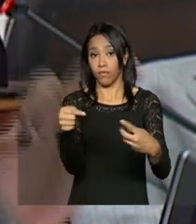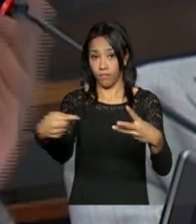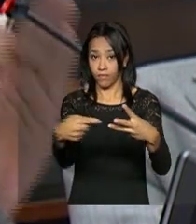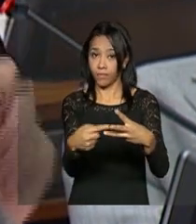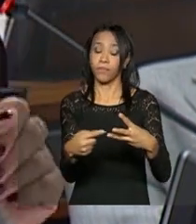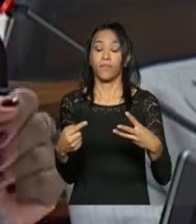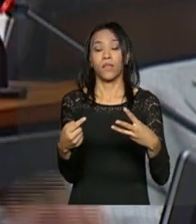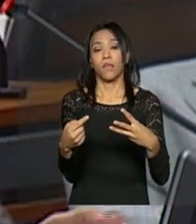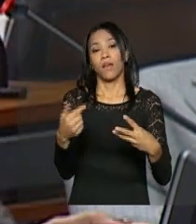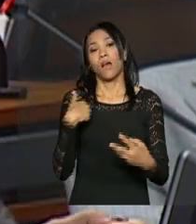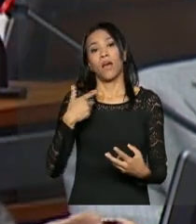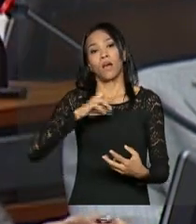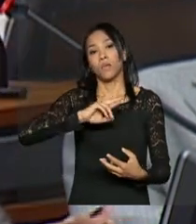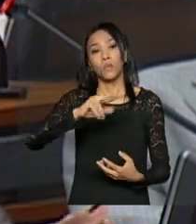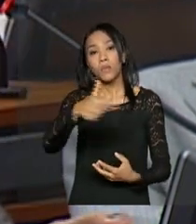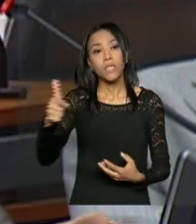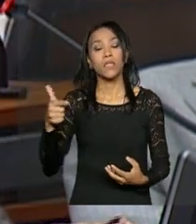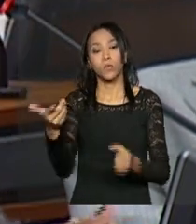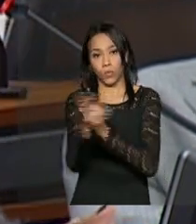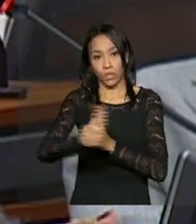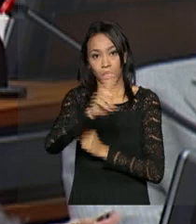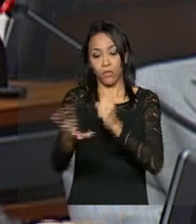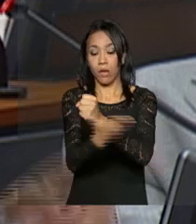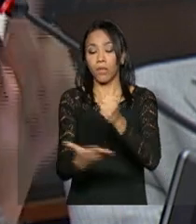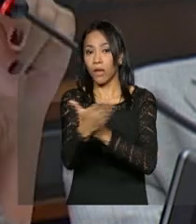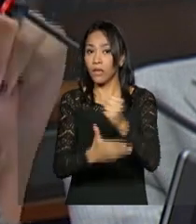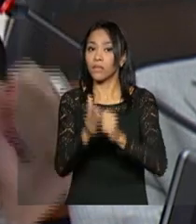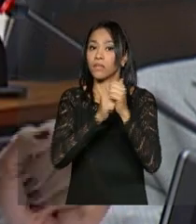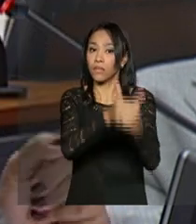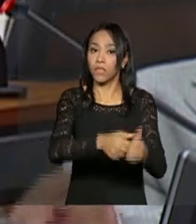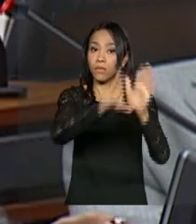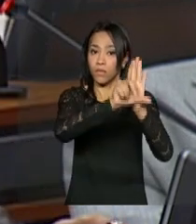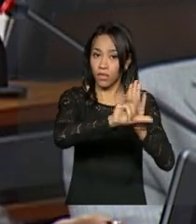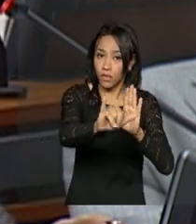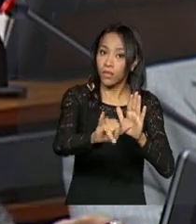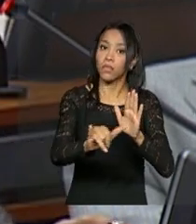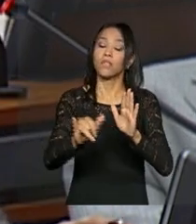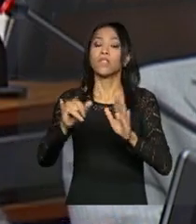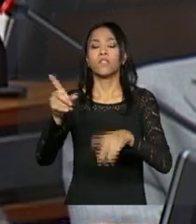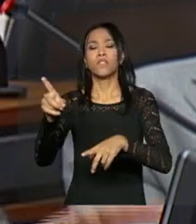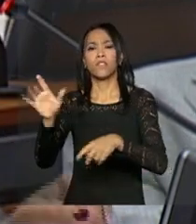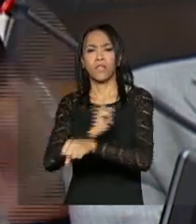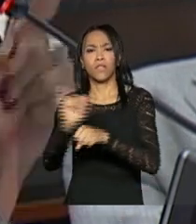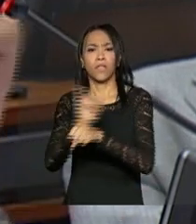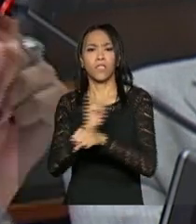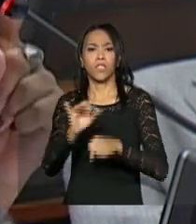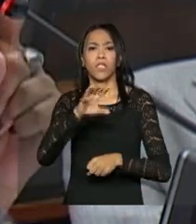embora não tenha utilizado como fundamento jurídico para a formulação do parecer as acusações de improbidade, não podemos